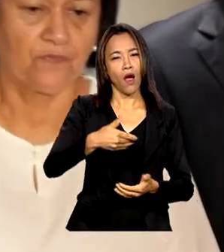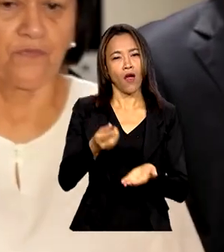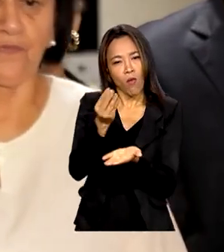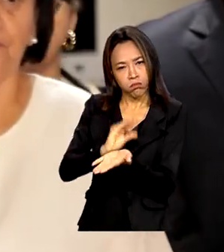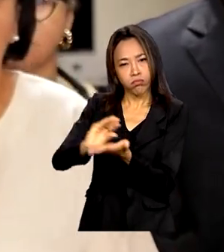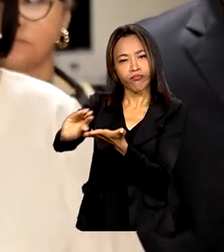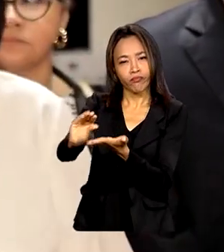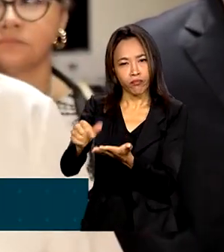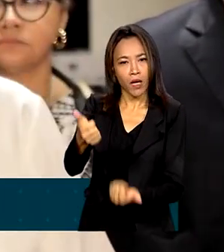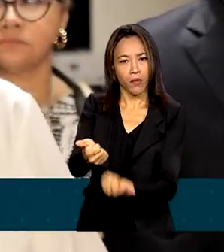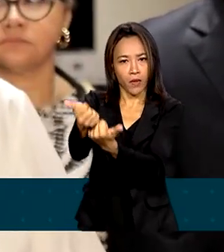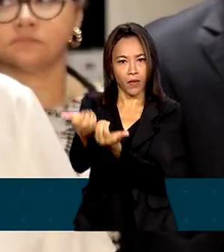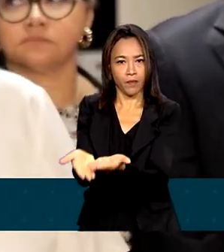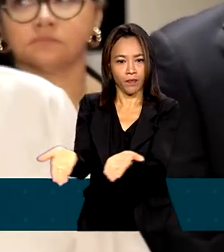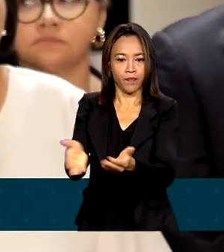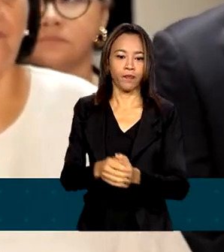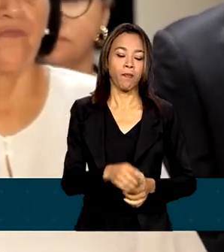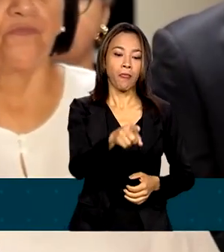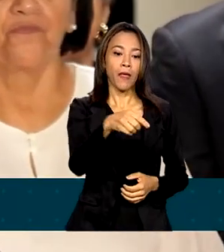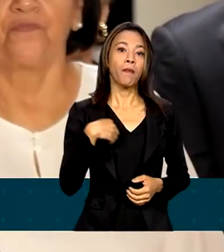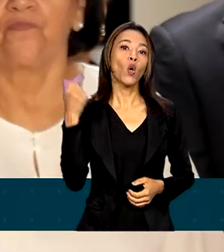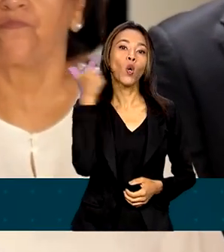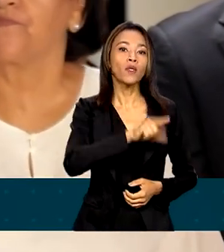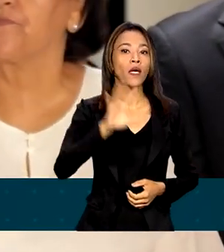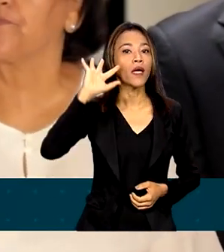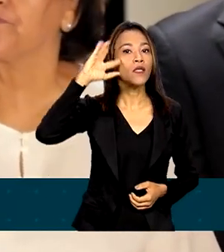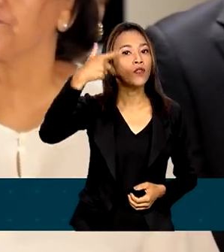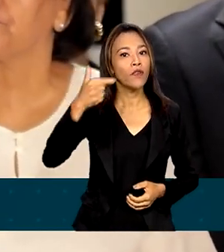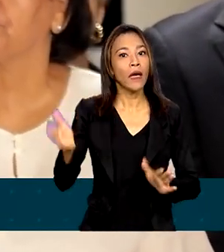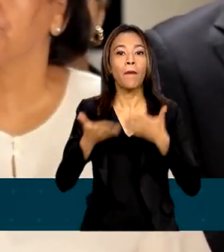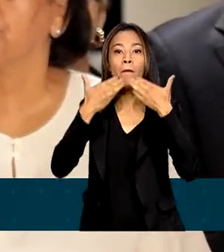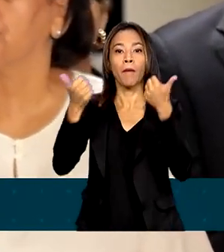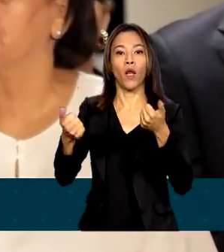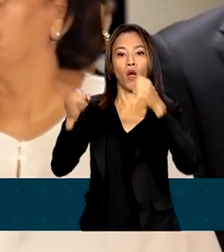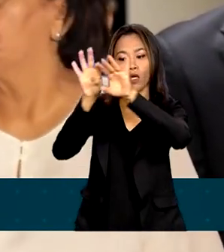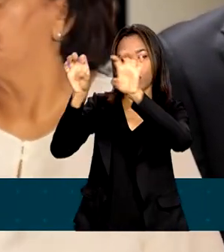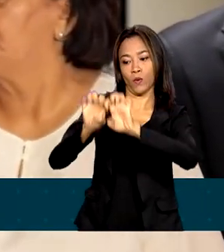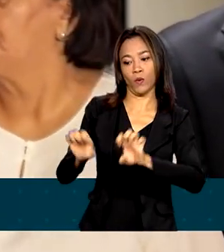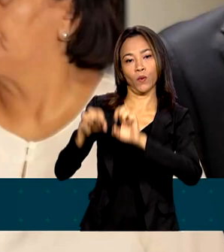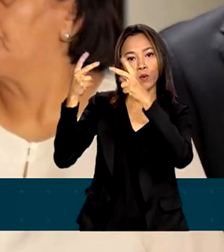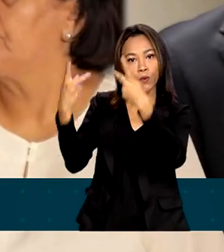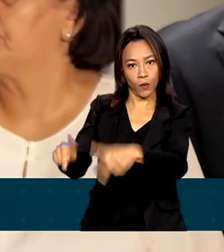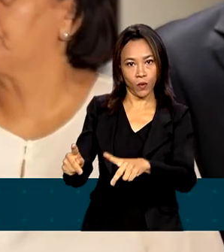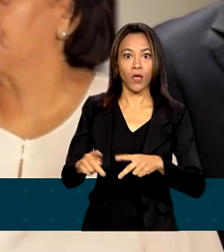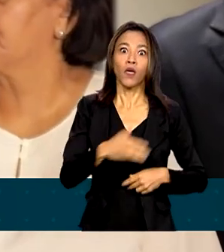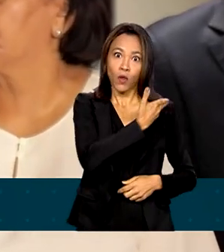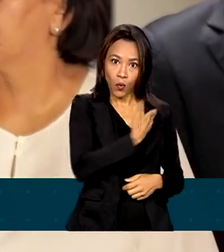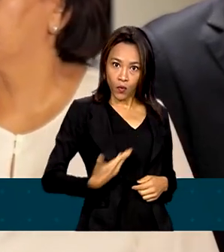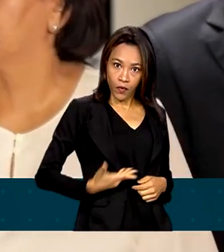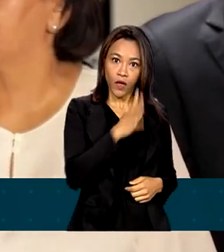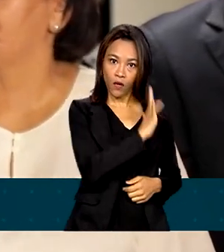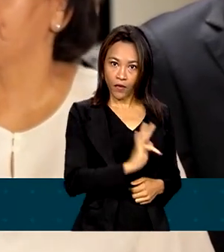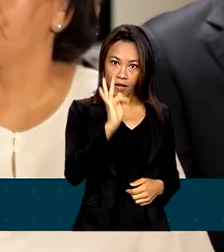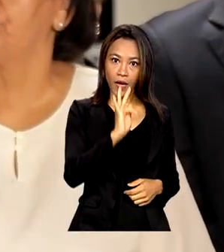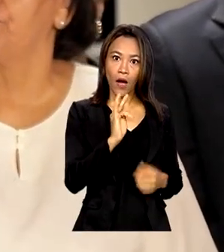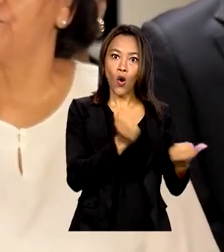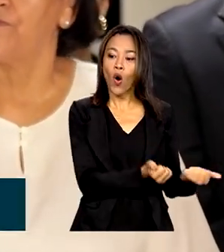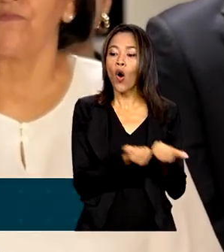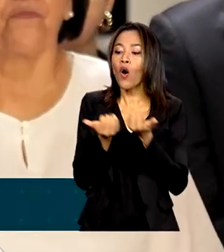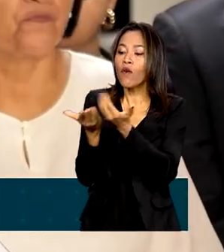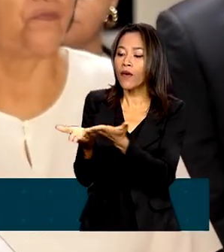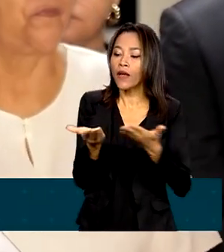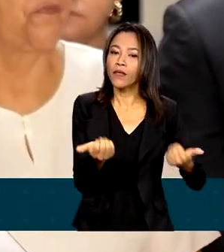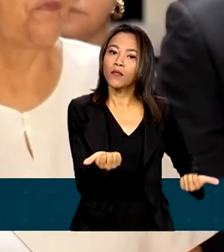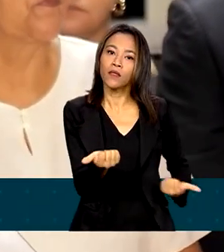é possível superar plenamente esse quadro melhorando a estrutura, que é onde o governo federal vem oferecer mais uma vez a mão